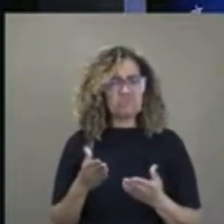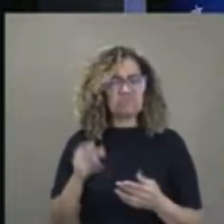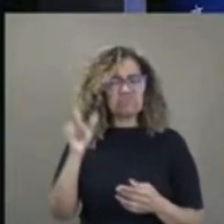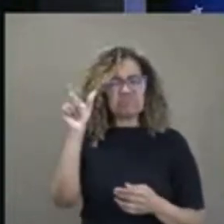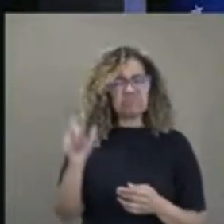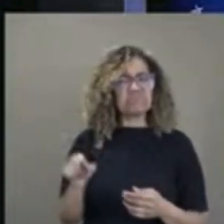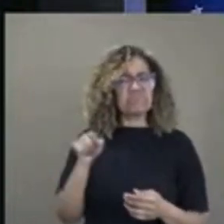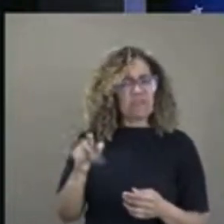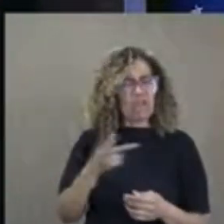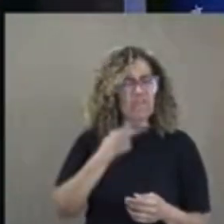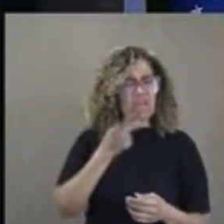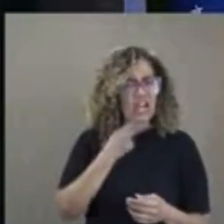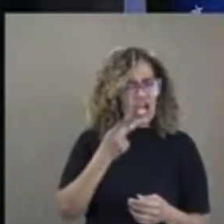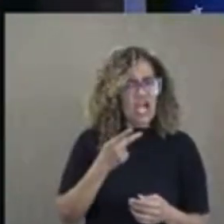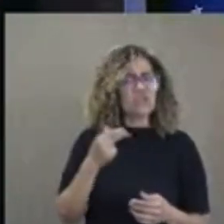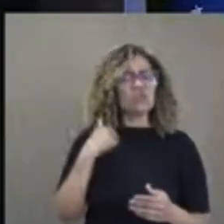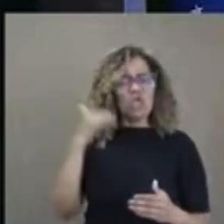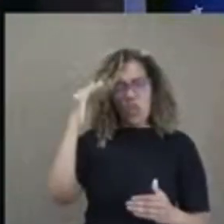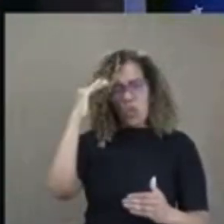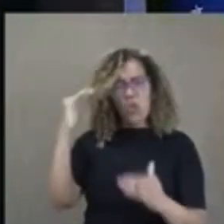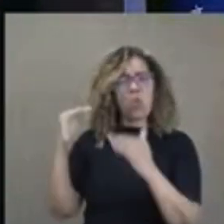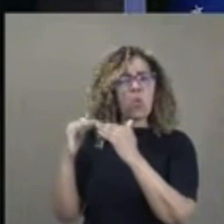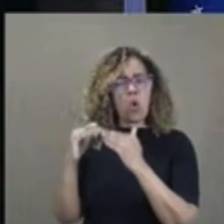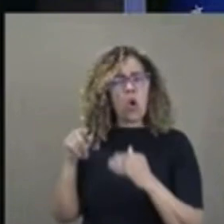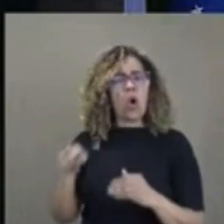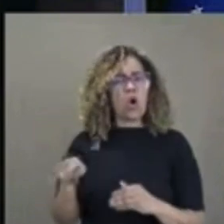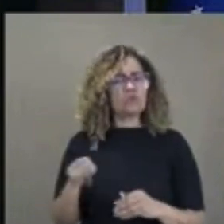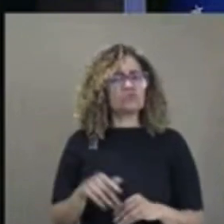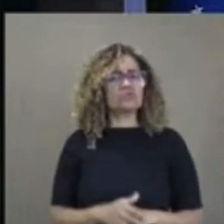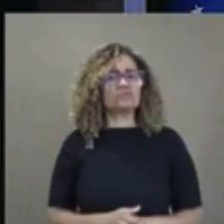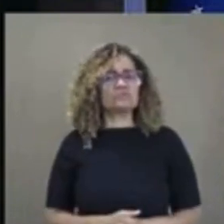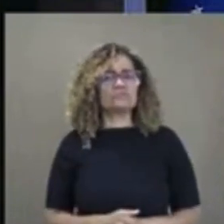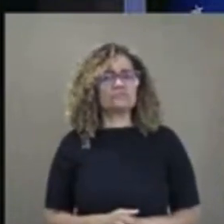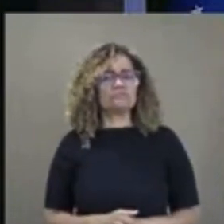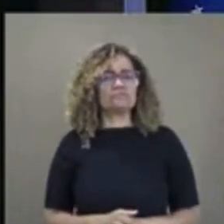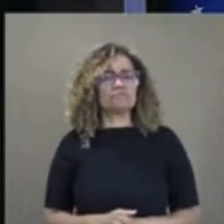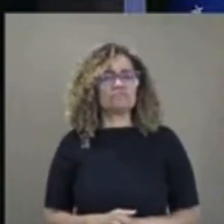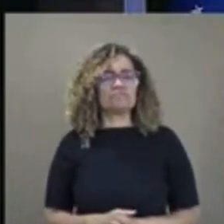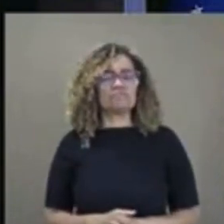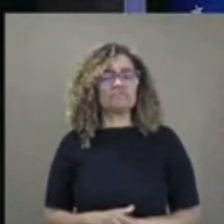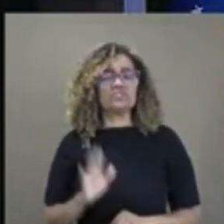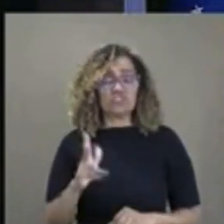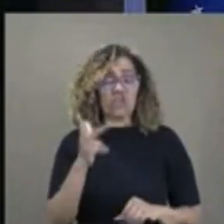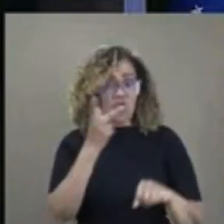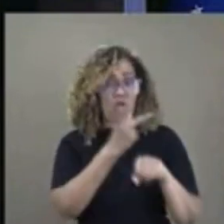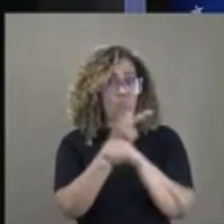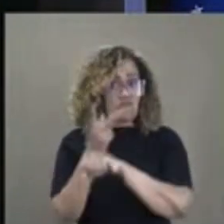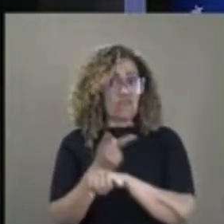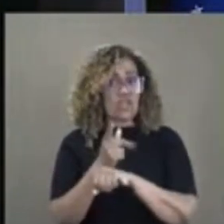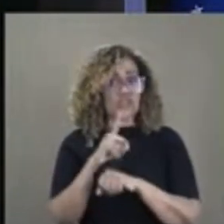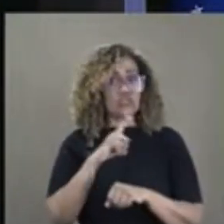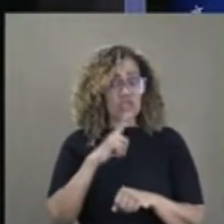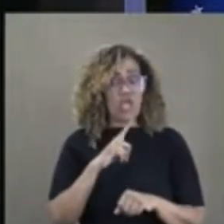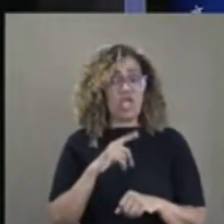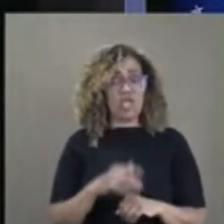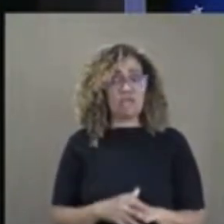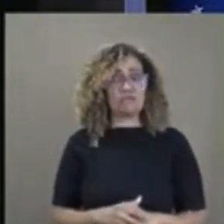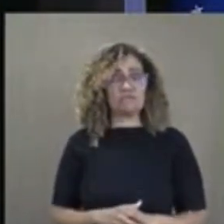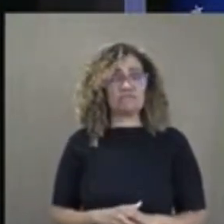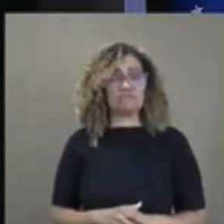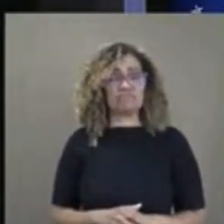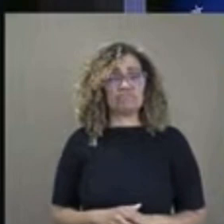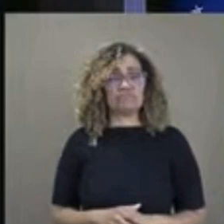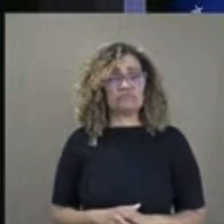expectativas e tal, e que o sujeito desgastou ele. E é isso que está no vídeo. É o que V. Exª realmente